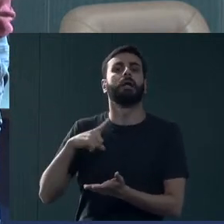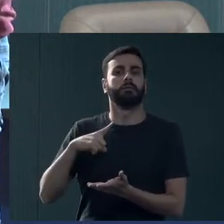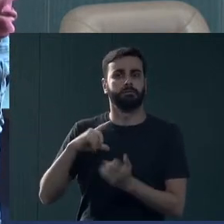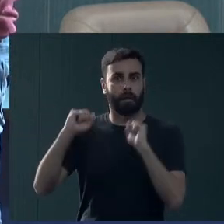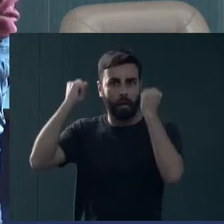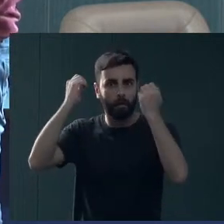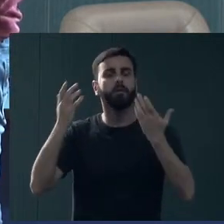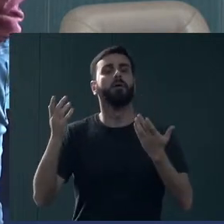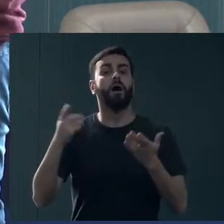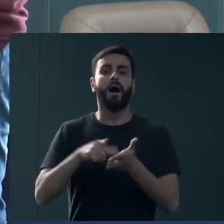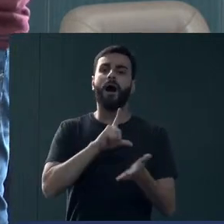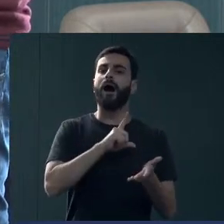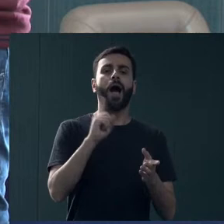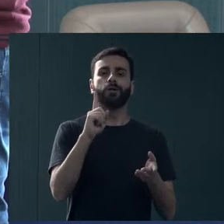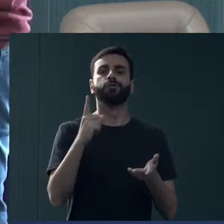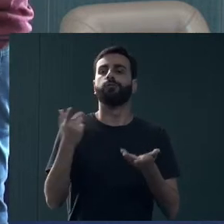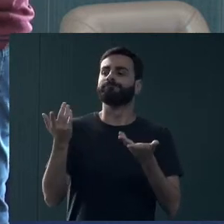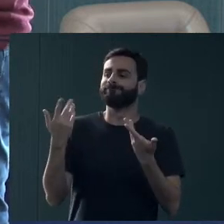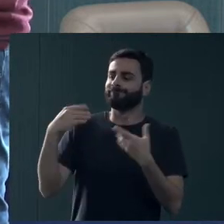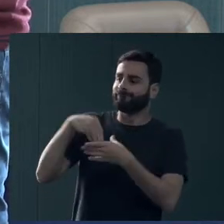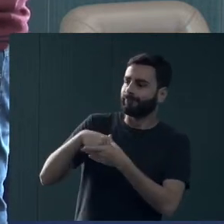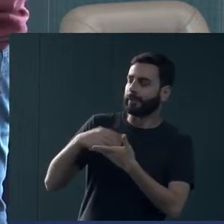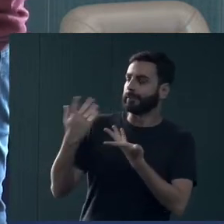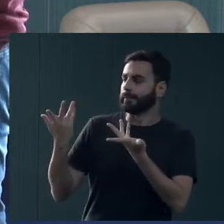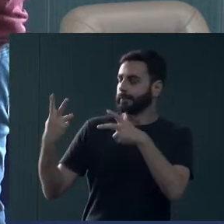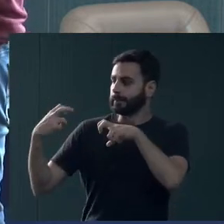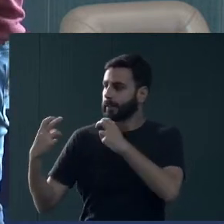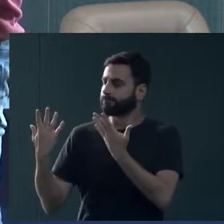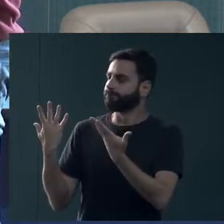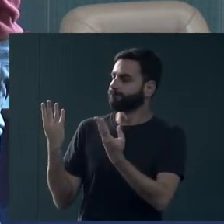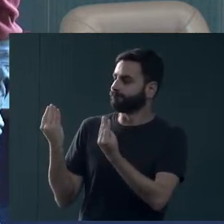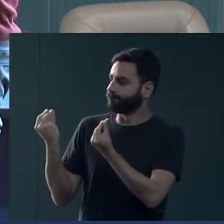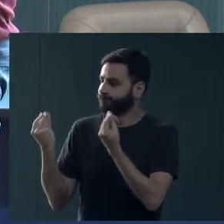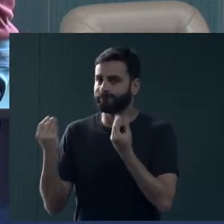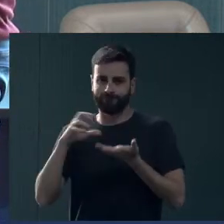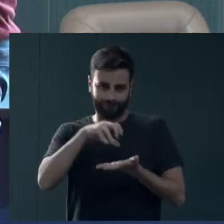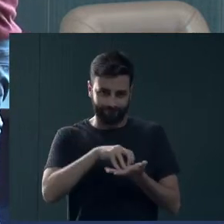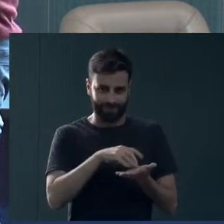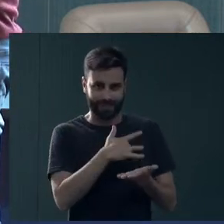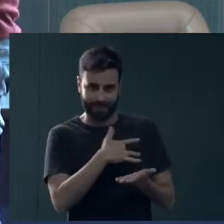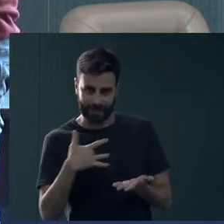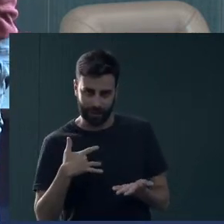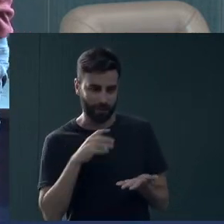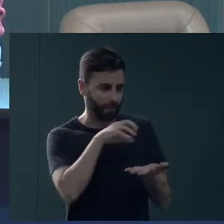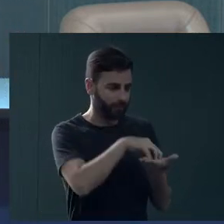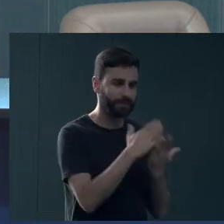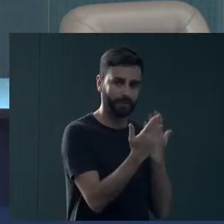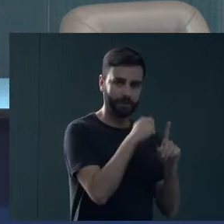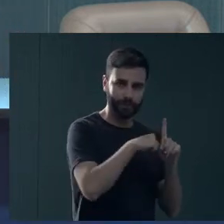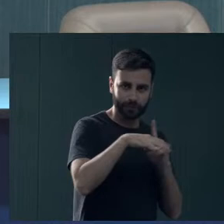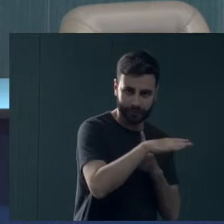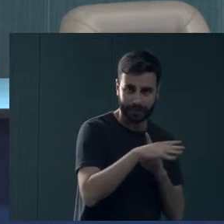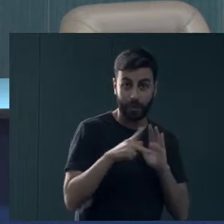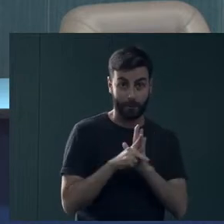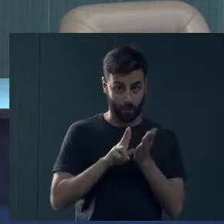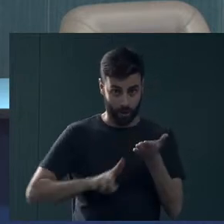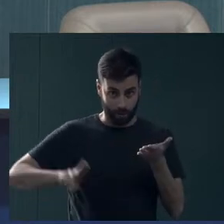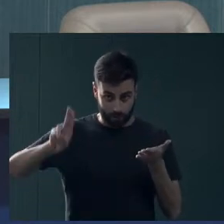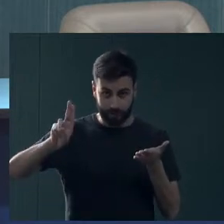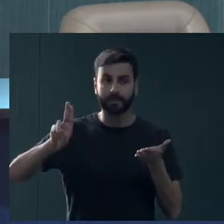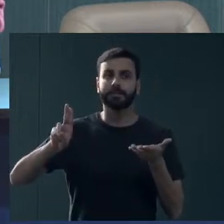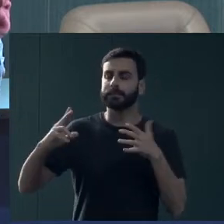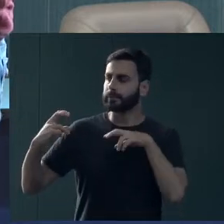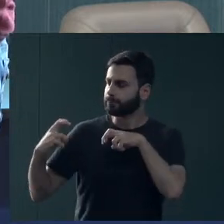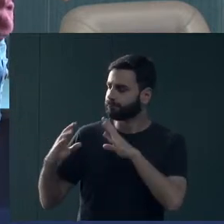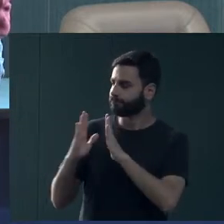Antes, não. A gente fazia abordagem aqui. A divisão de saúde, a psíquica social, a própria PCD,